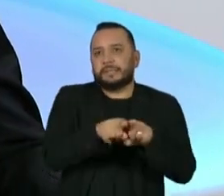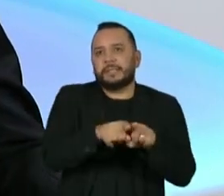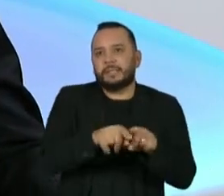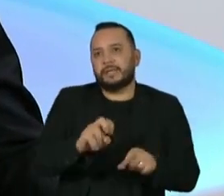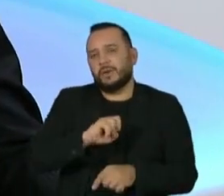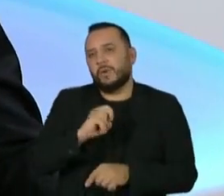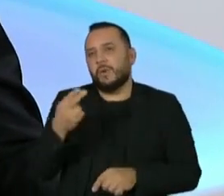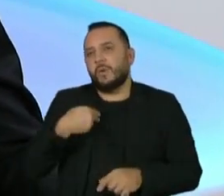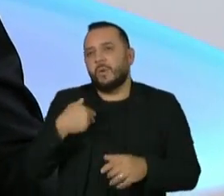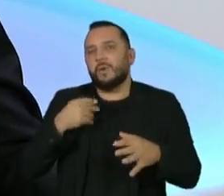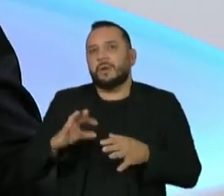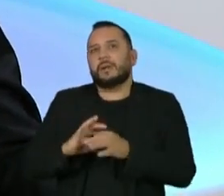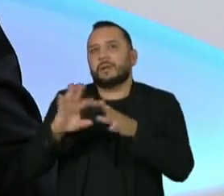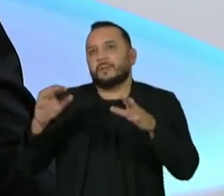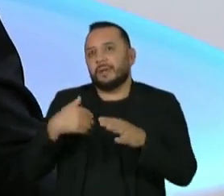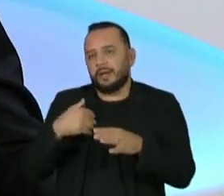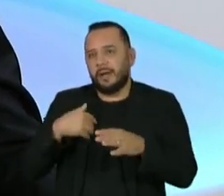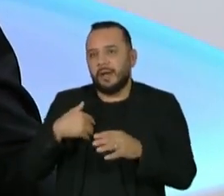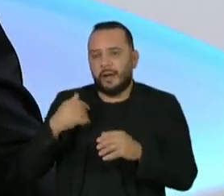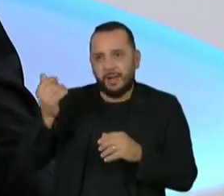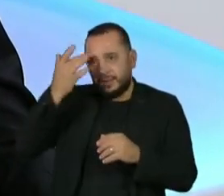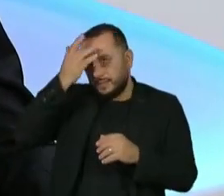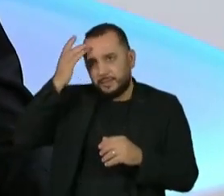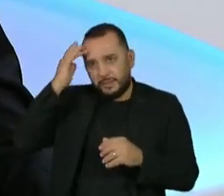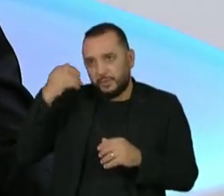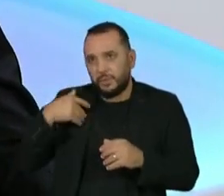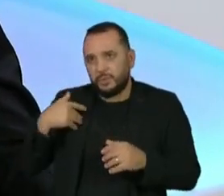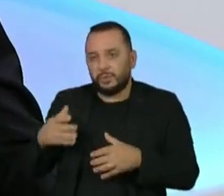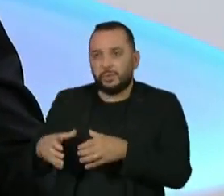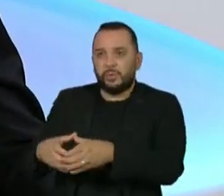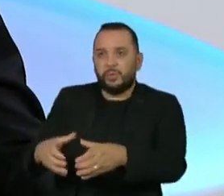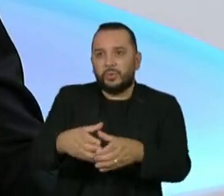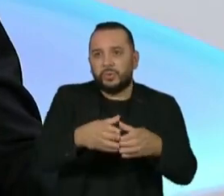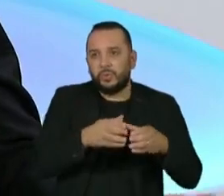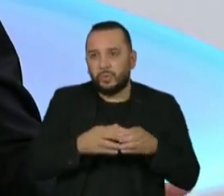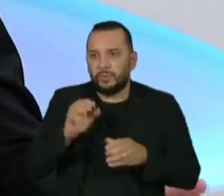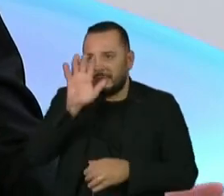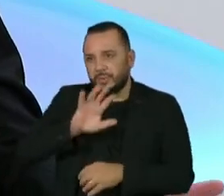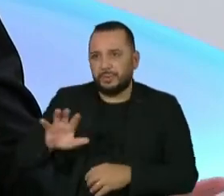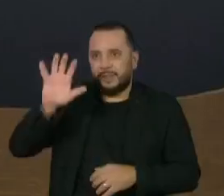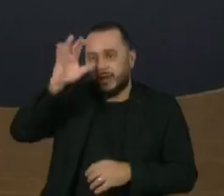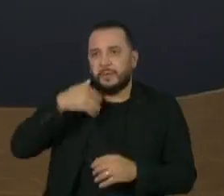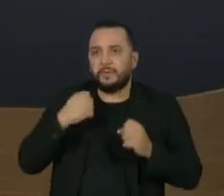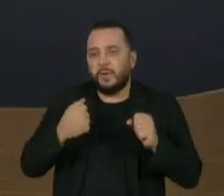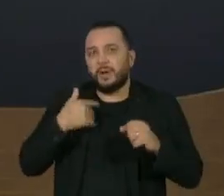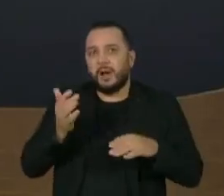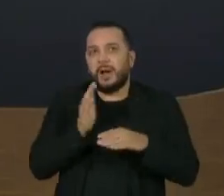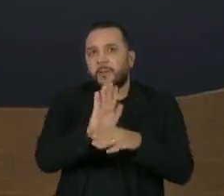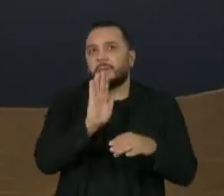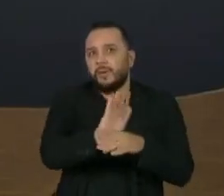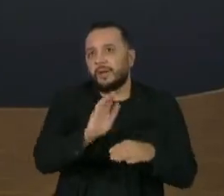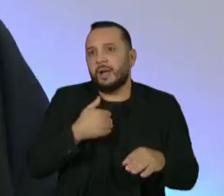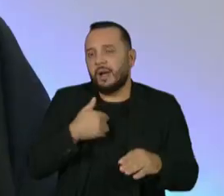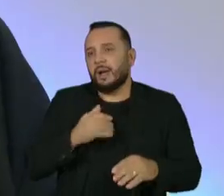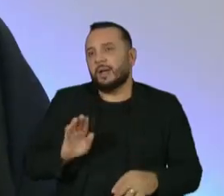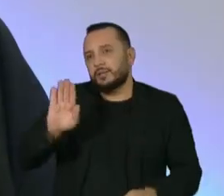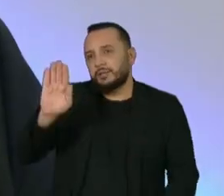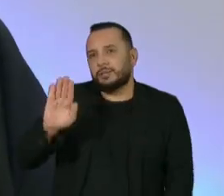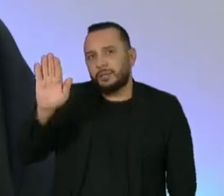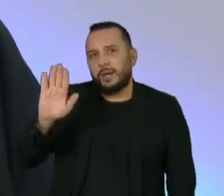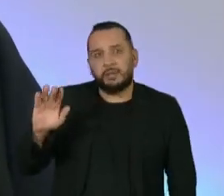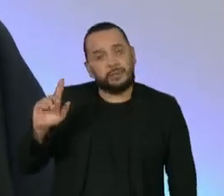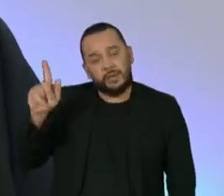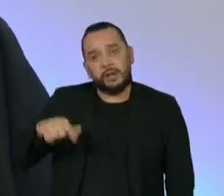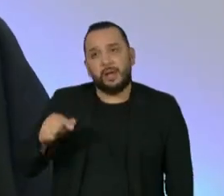liberação das bancadas e seus filiados, suas composições nos estados para o apoio que quiser dar aos candidatos que se apresentam. Então são as